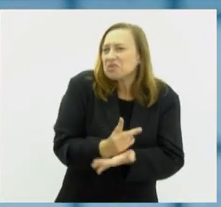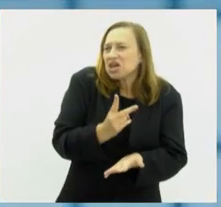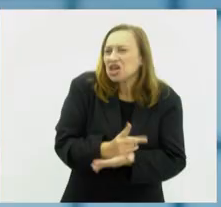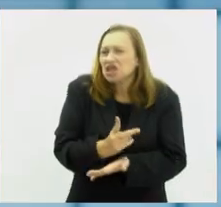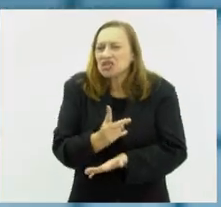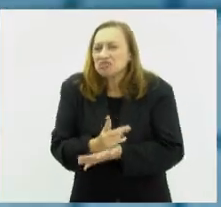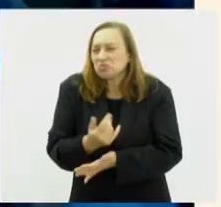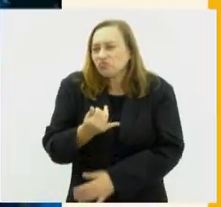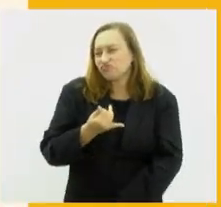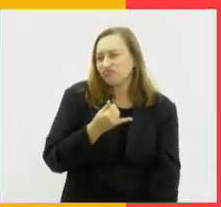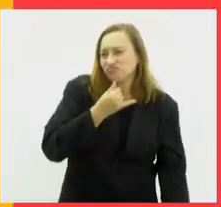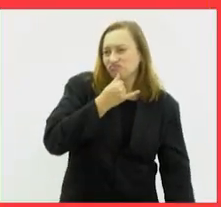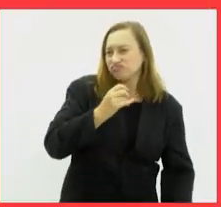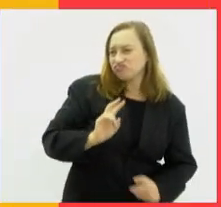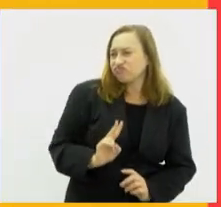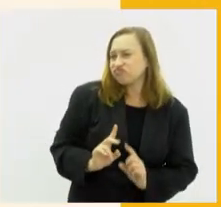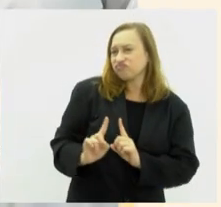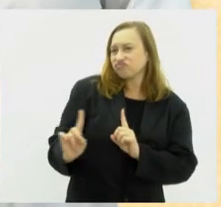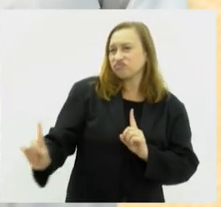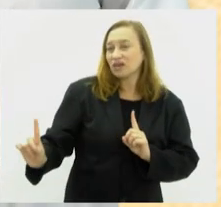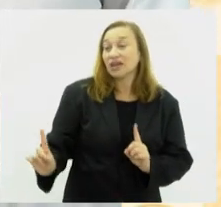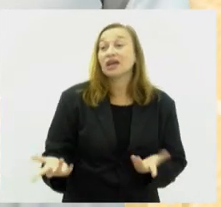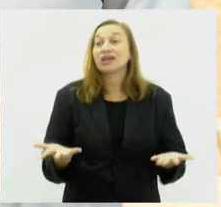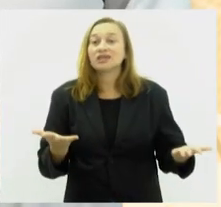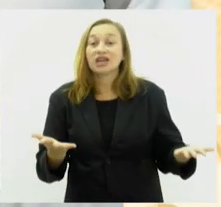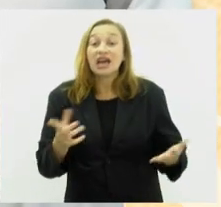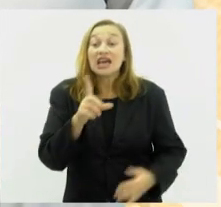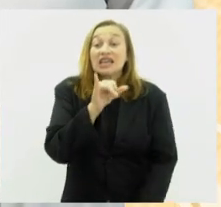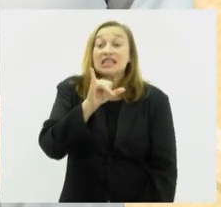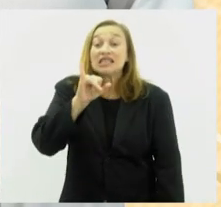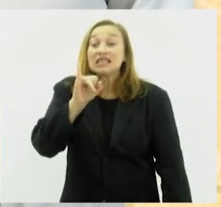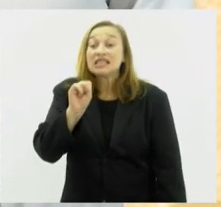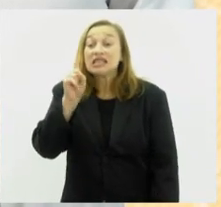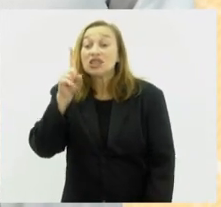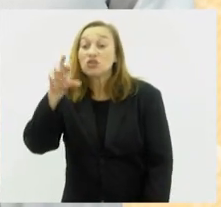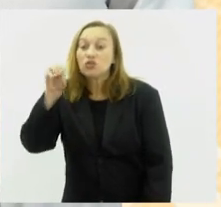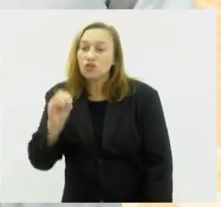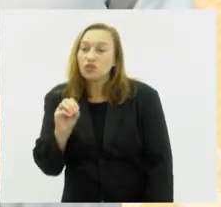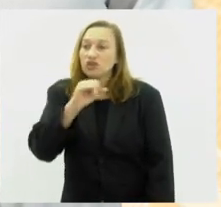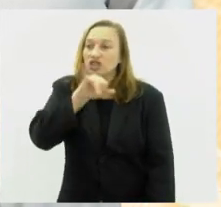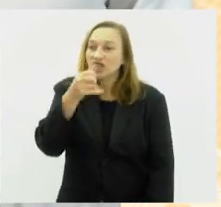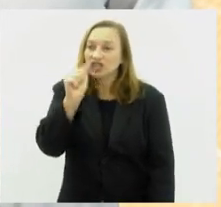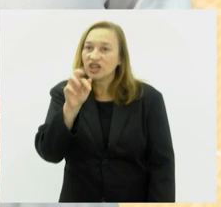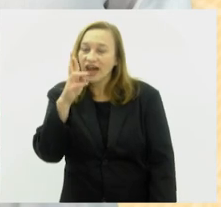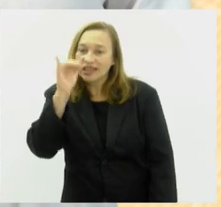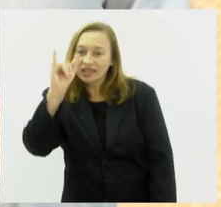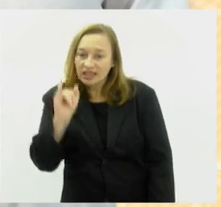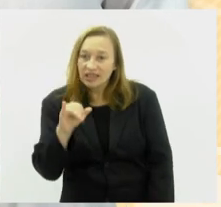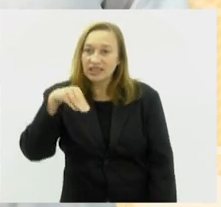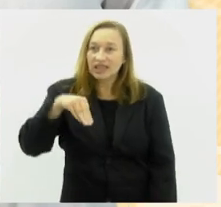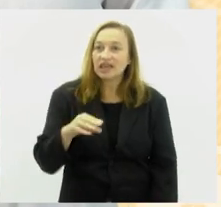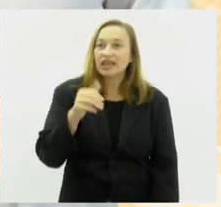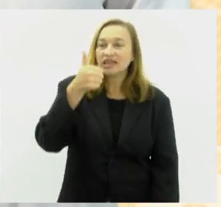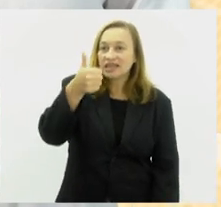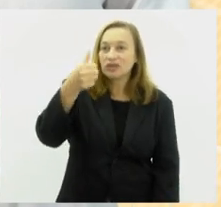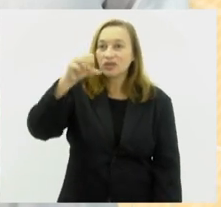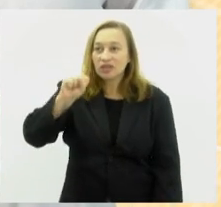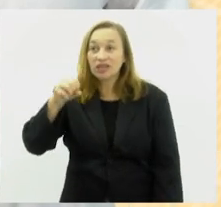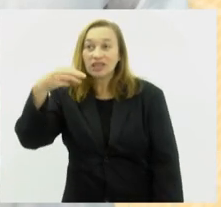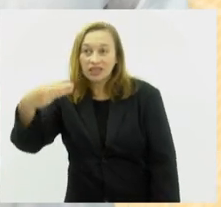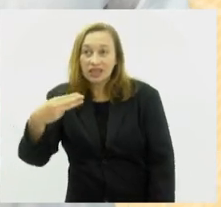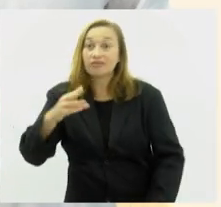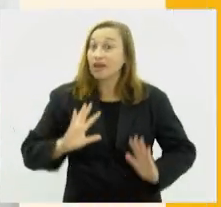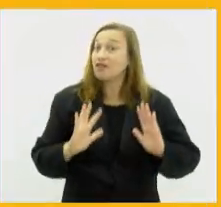A entrada é franca. Silva Jardim completa 183 anos de emancipação e na próxima semana tem